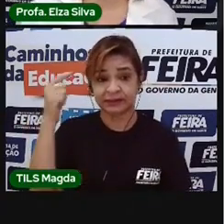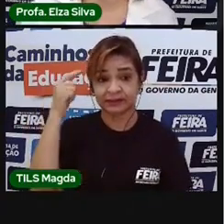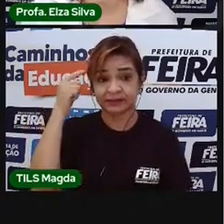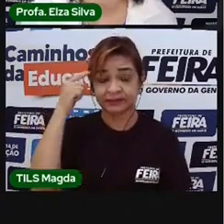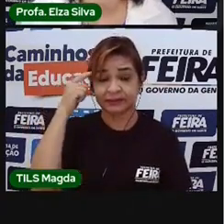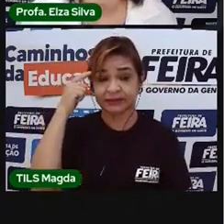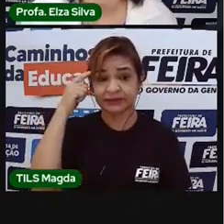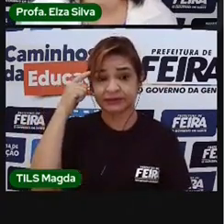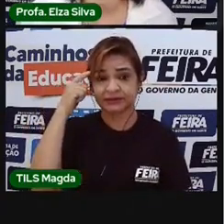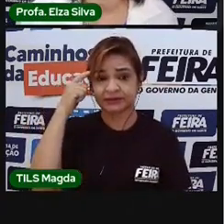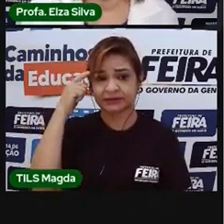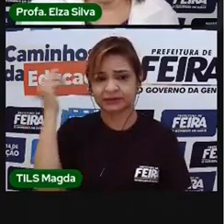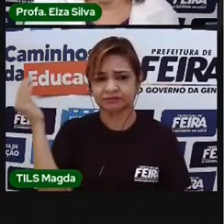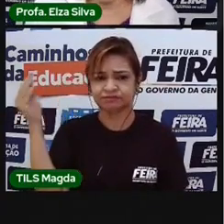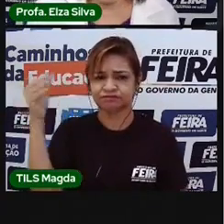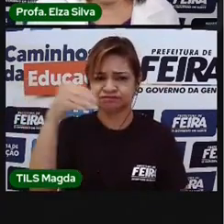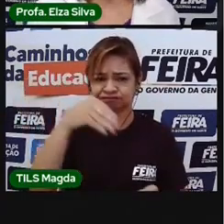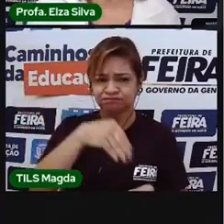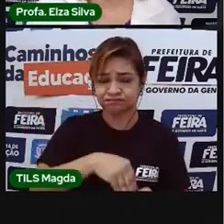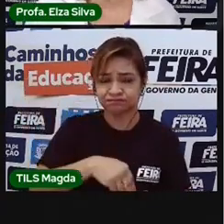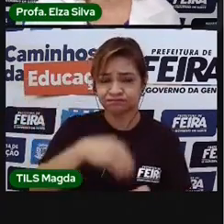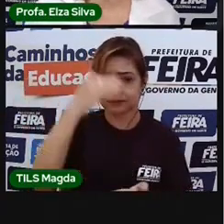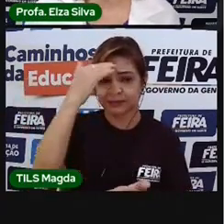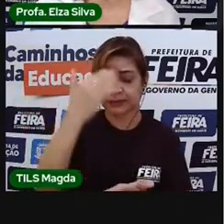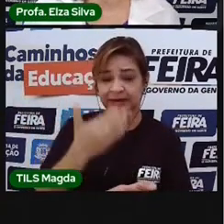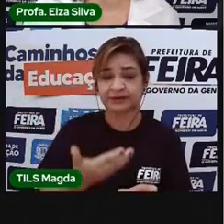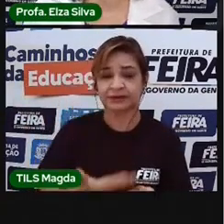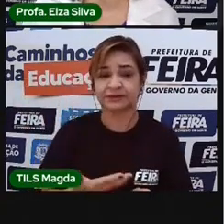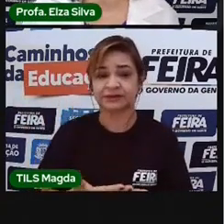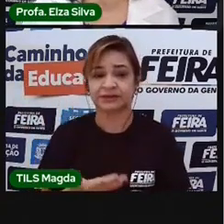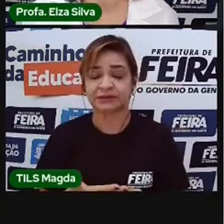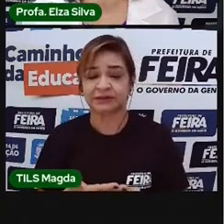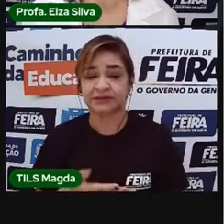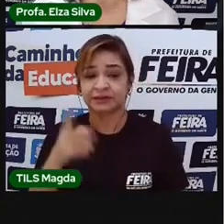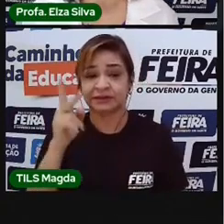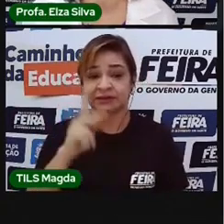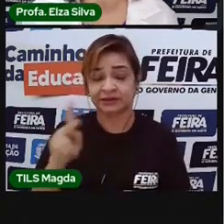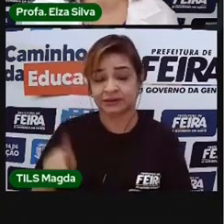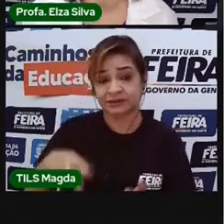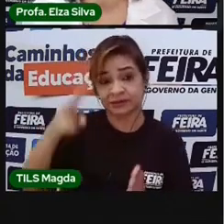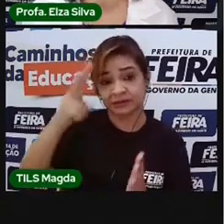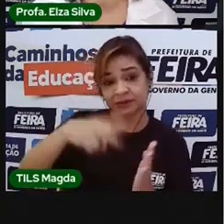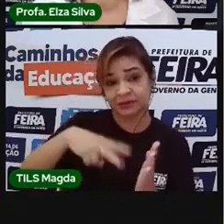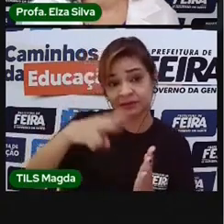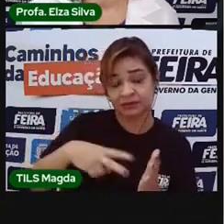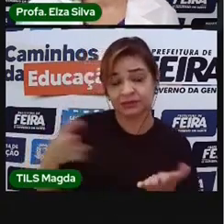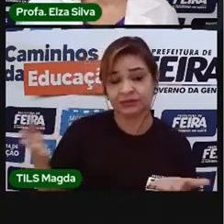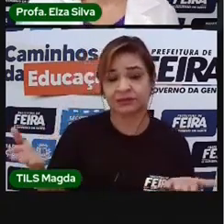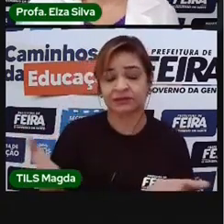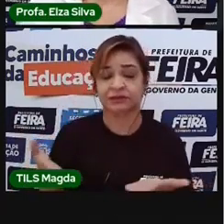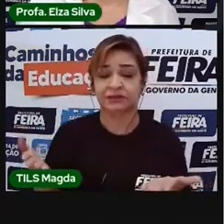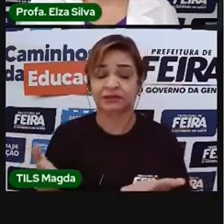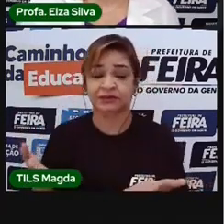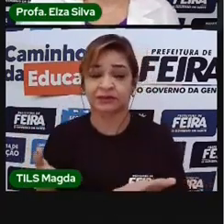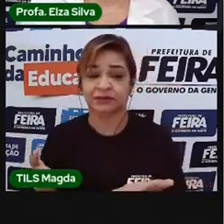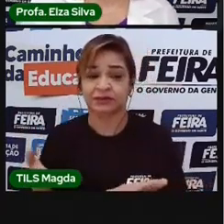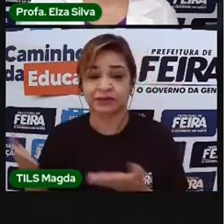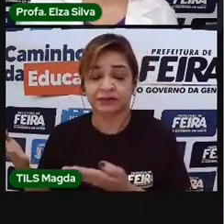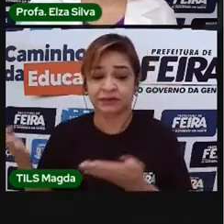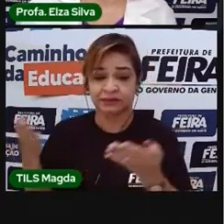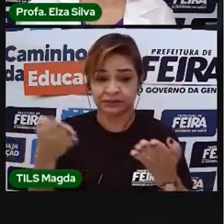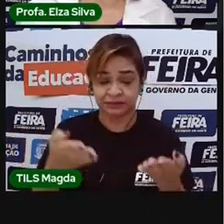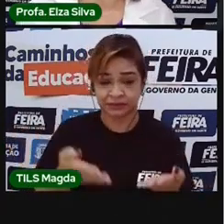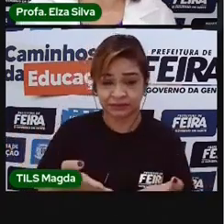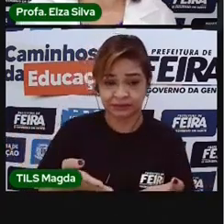mais profundidade sobre as questões que a PRO acabou de ler para vocês. Eu trago essa